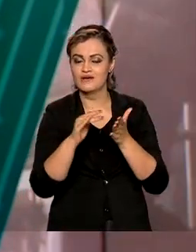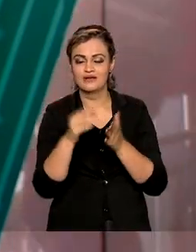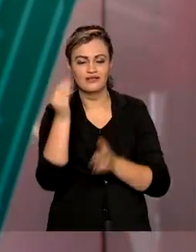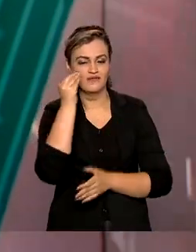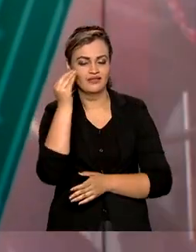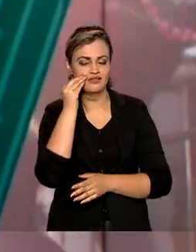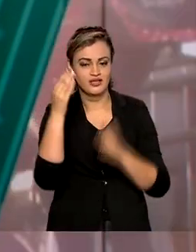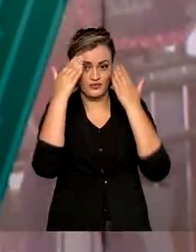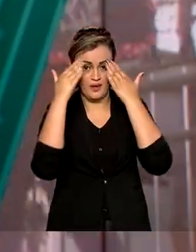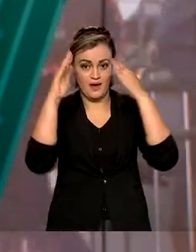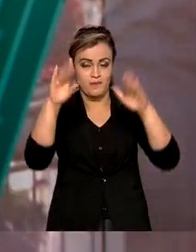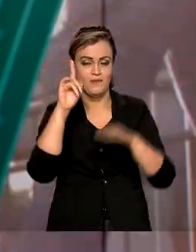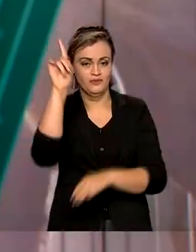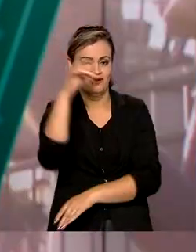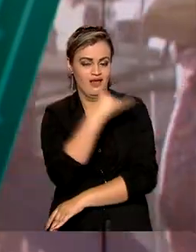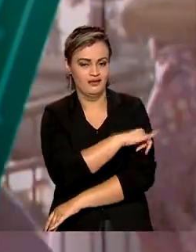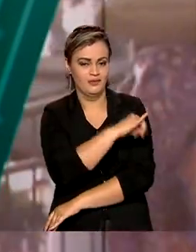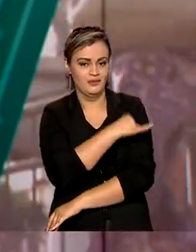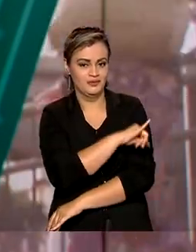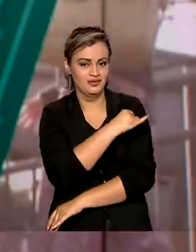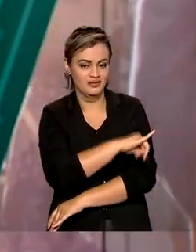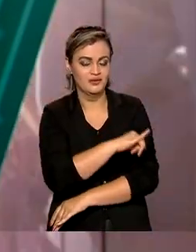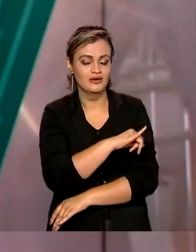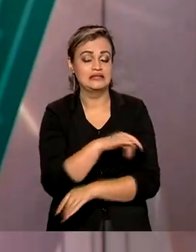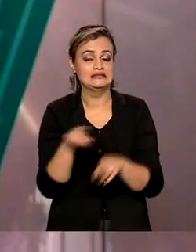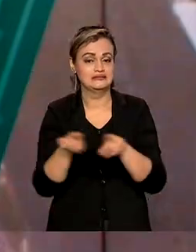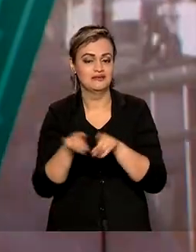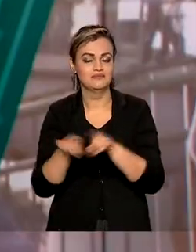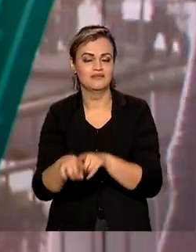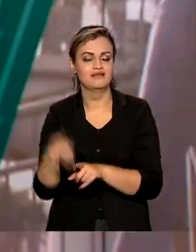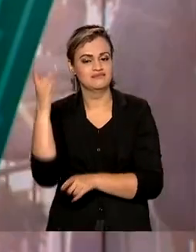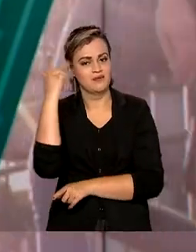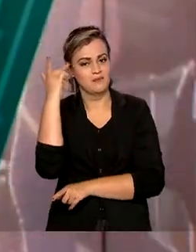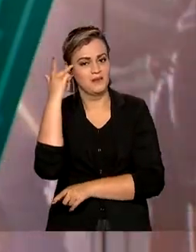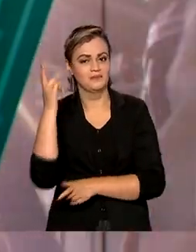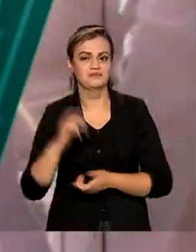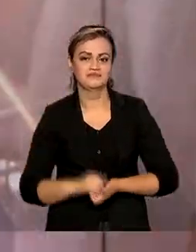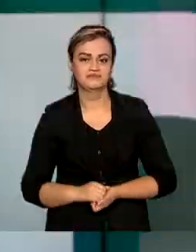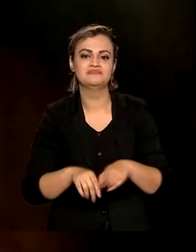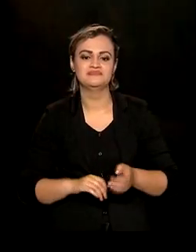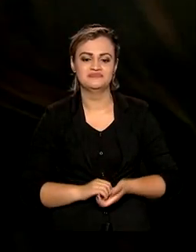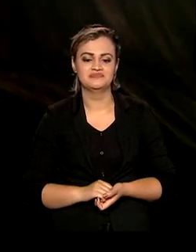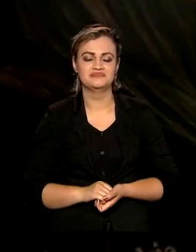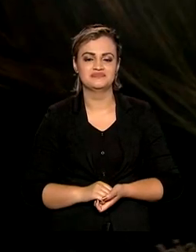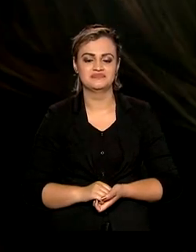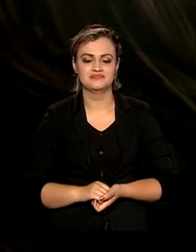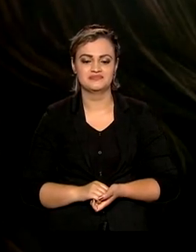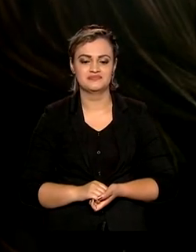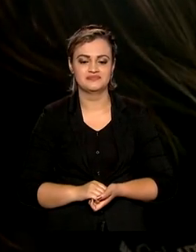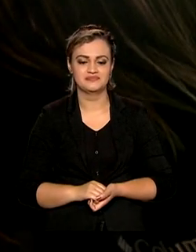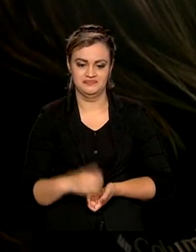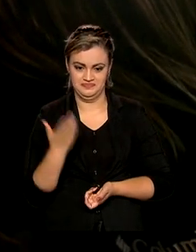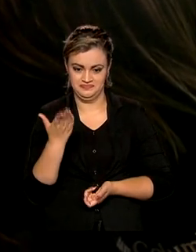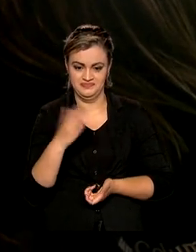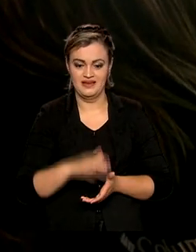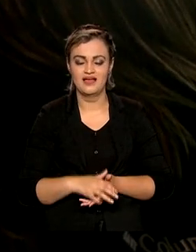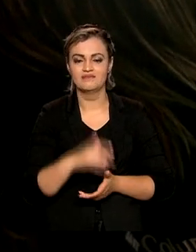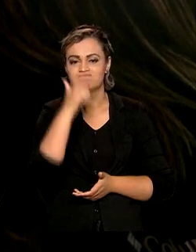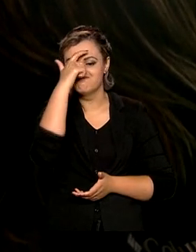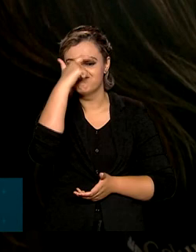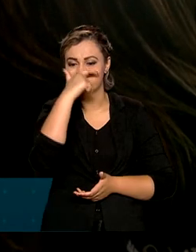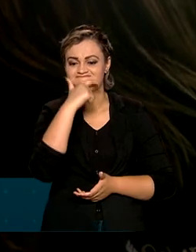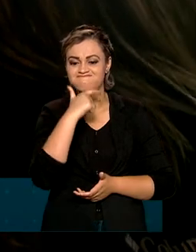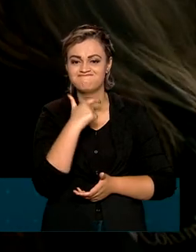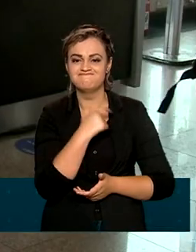em teste no aeroporto do Galeão, no Rio de Janeiro, e no de Congonhas, em São Paulo. O sistema de reconhecimento